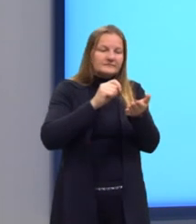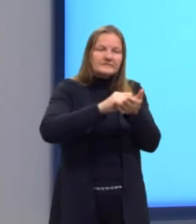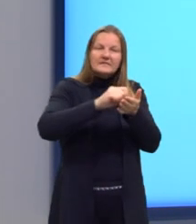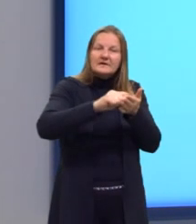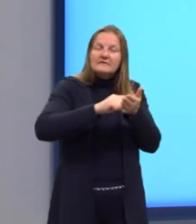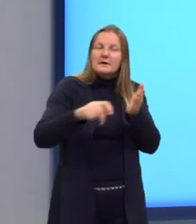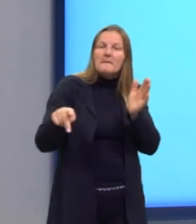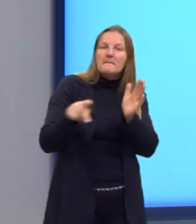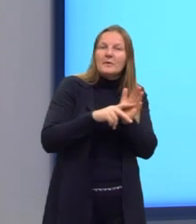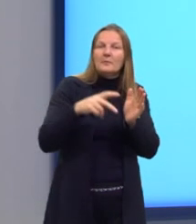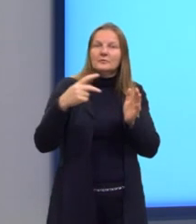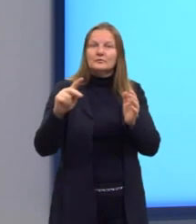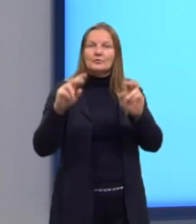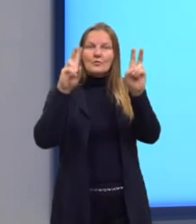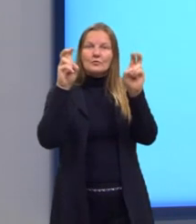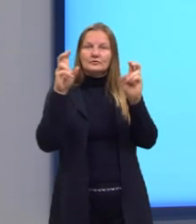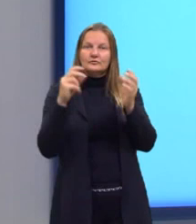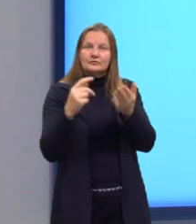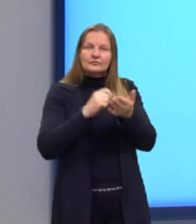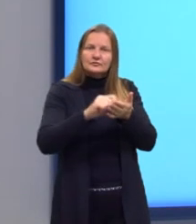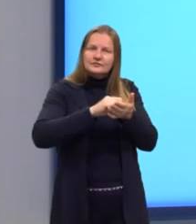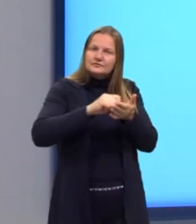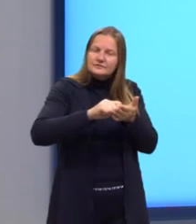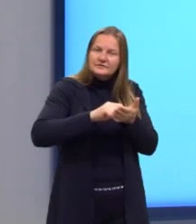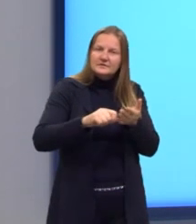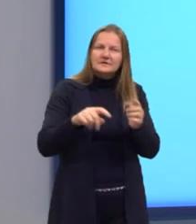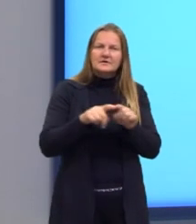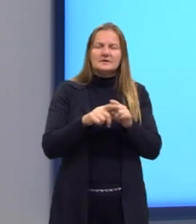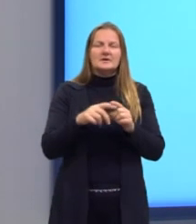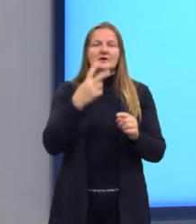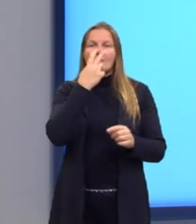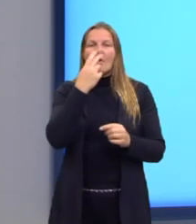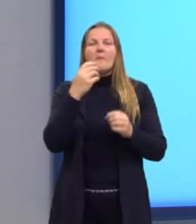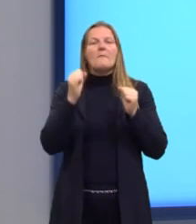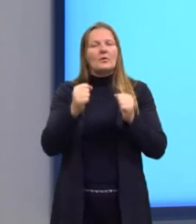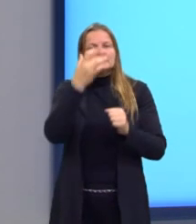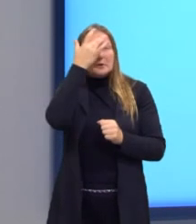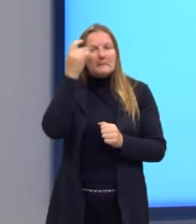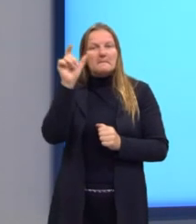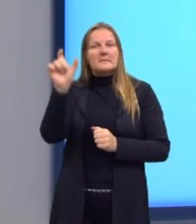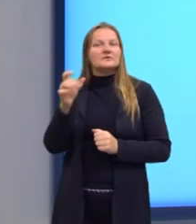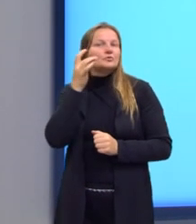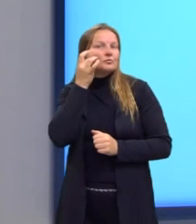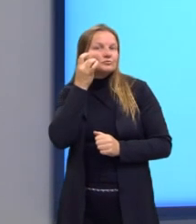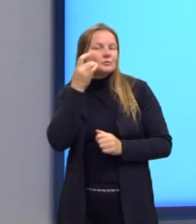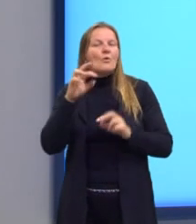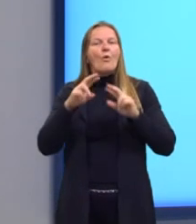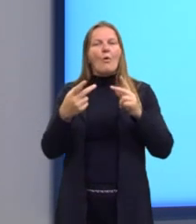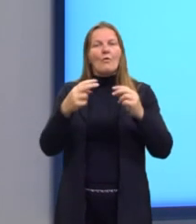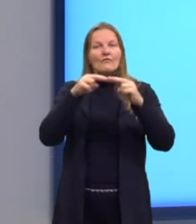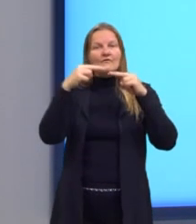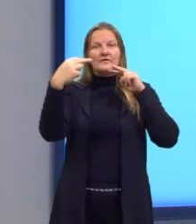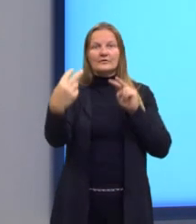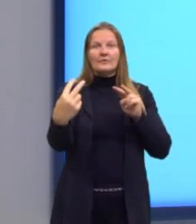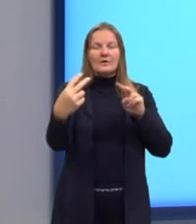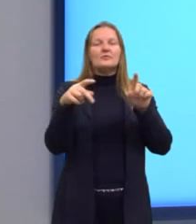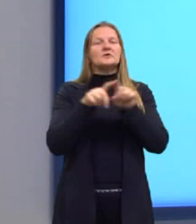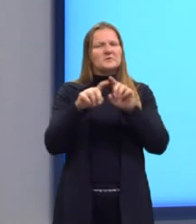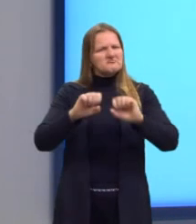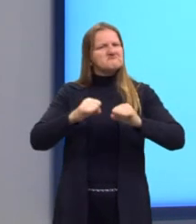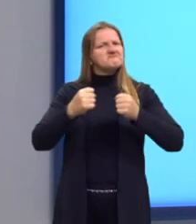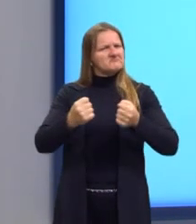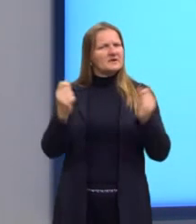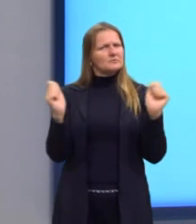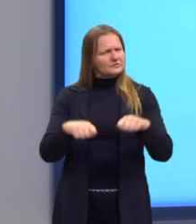de relê-lo. E conversar, pessoal ou virtualmente com outros leitores, também defende.